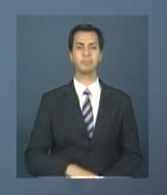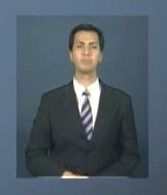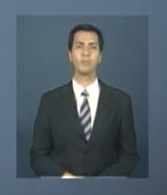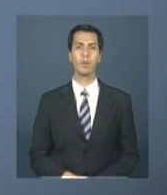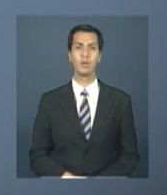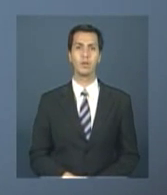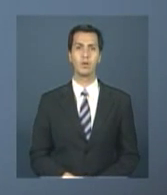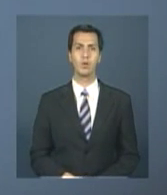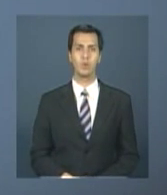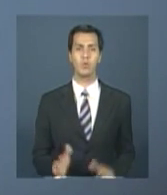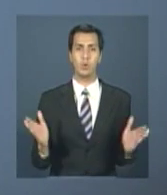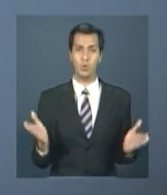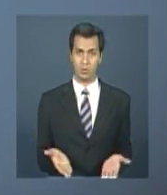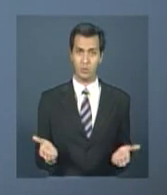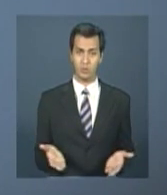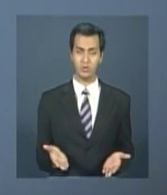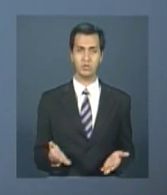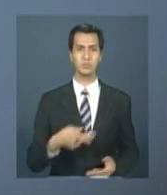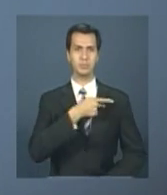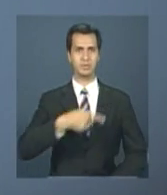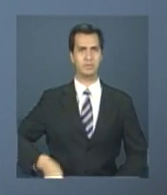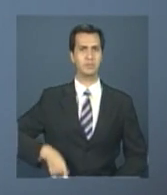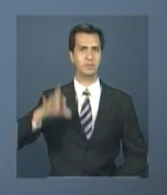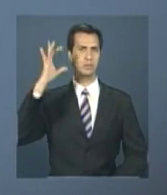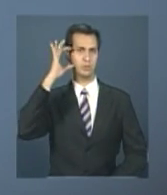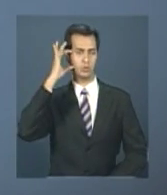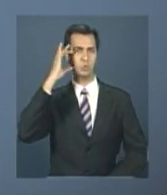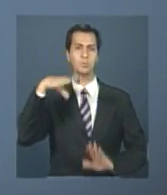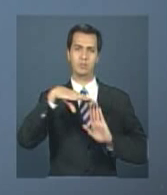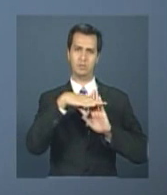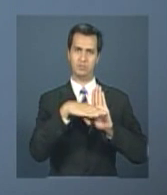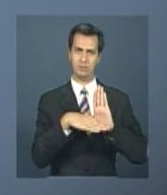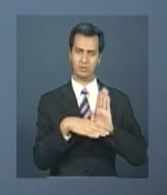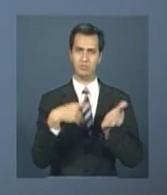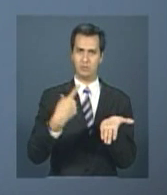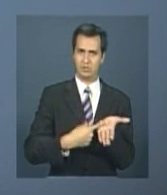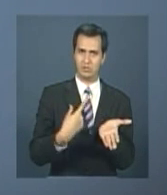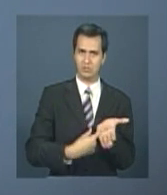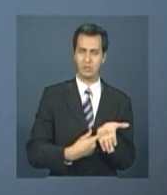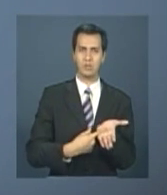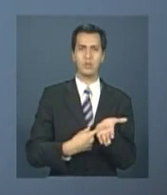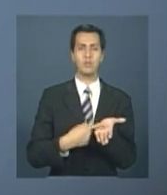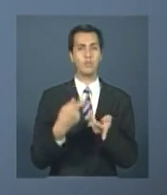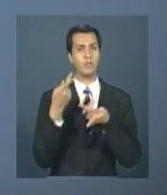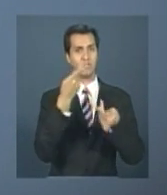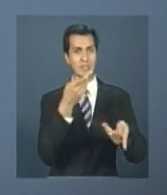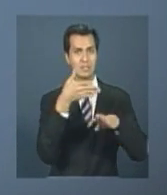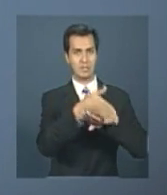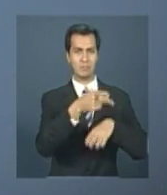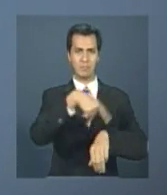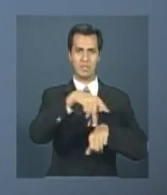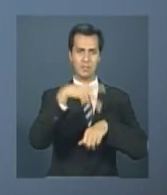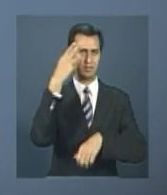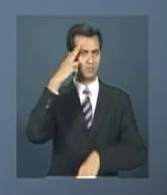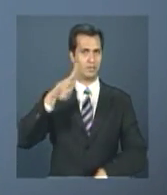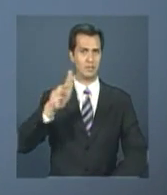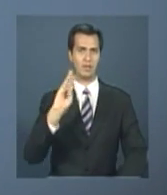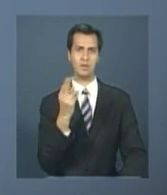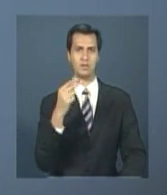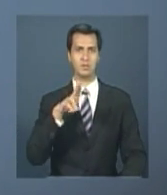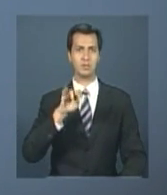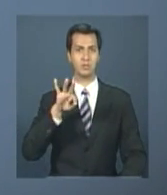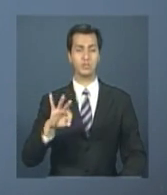agenda da presidenta Dilma Rousseff, nesta visita oficial ao Haiti, está prevista também a